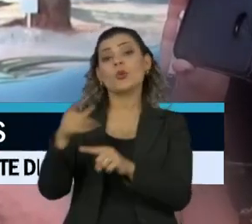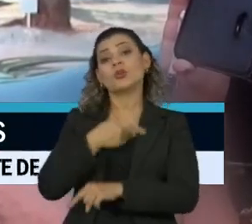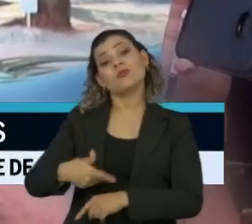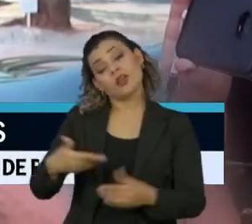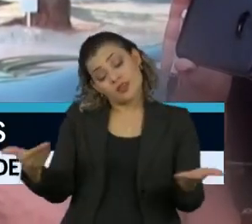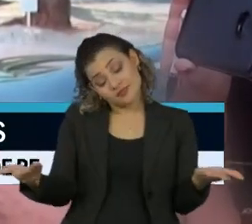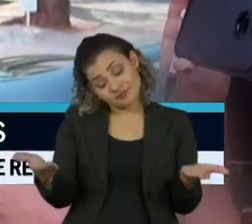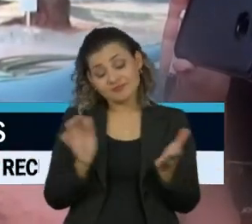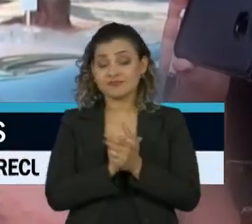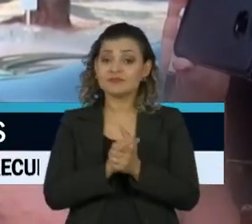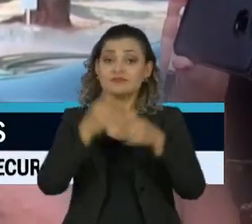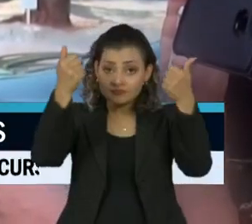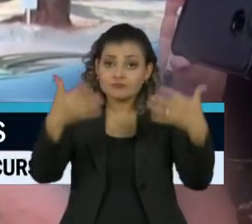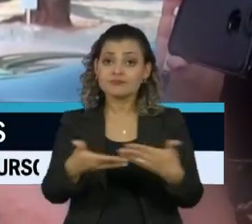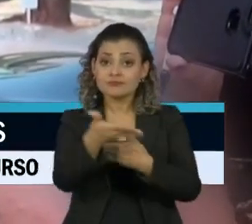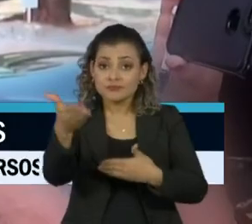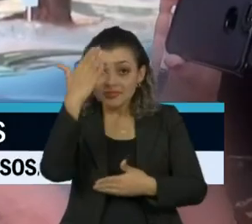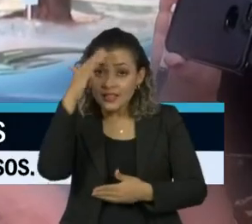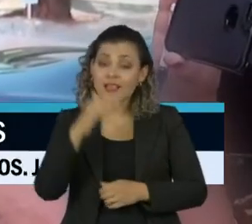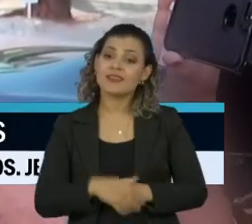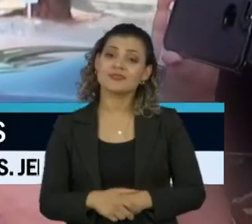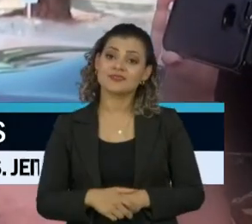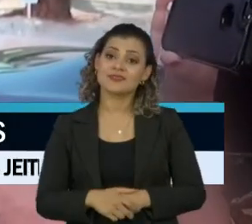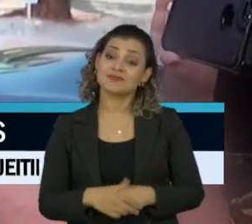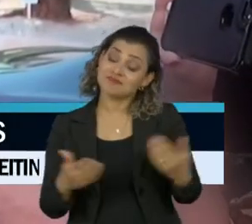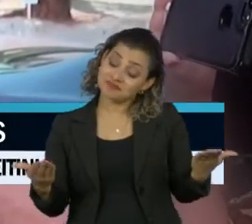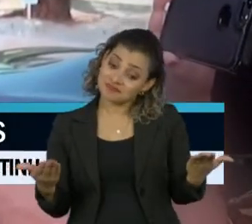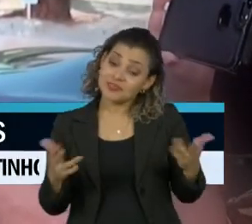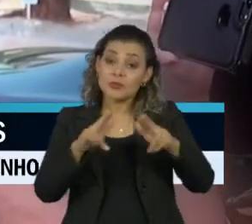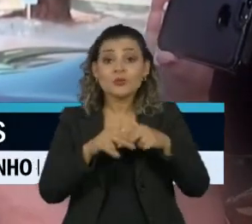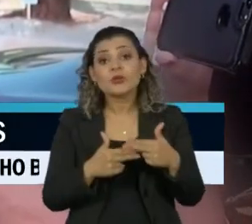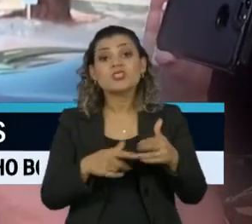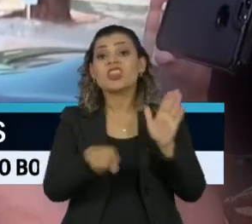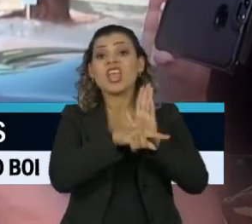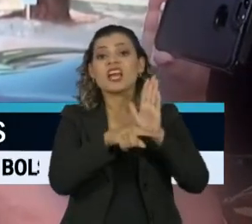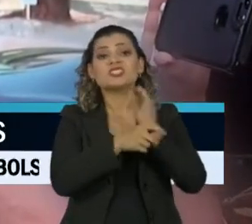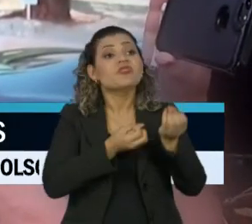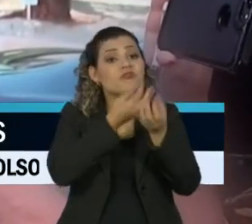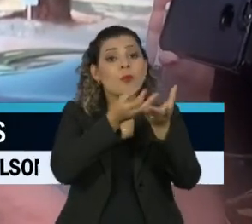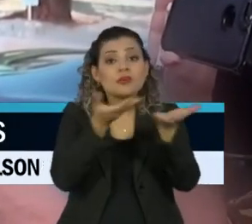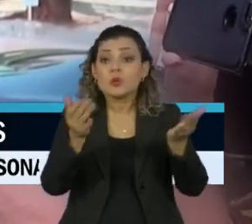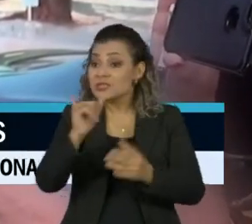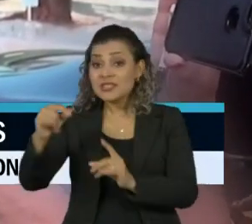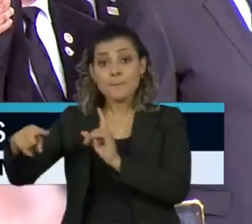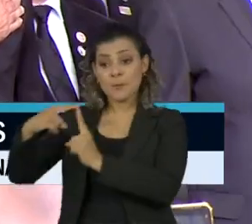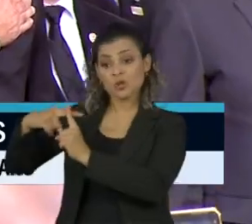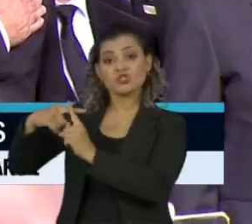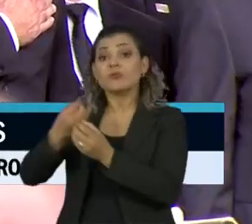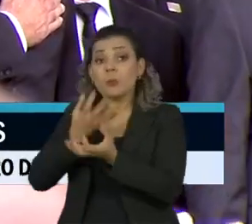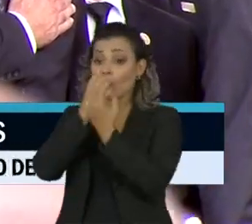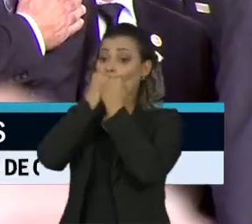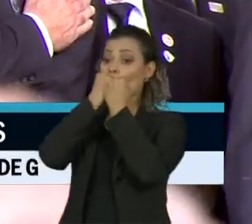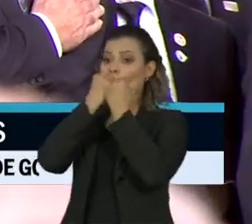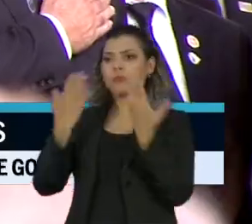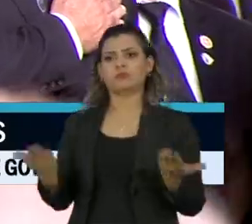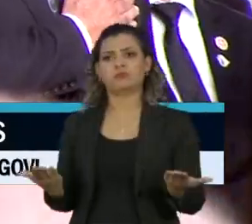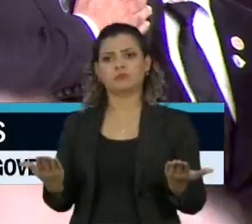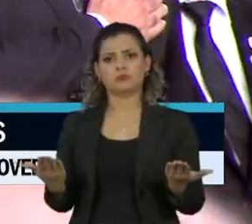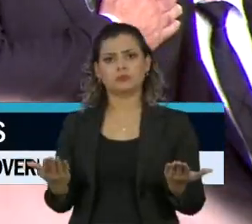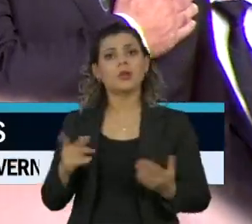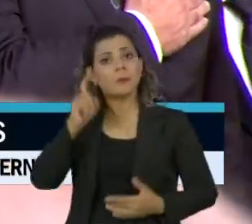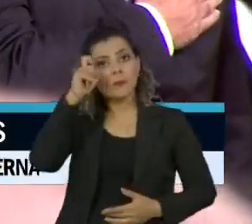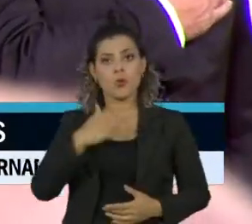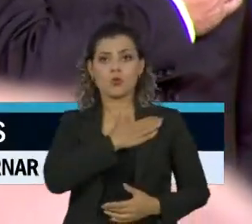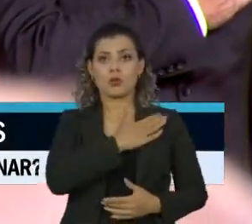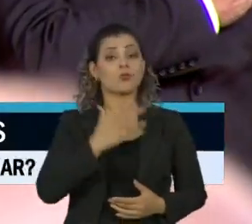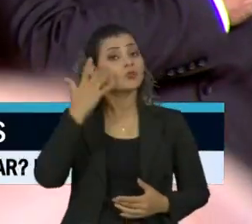governo. Estou deixando muito claro isso aqui. Aí, quando o dado é negativo, o cara vai lá e divulga. Quando é positivo, não divulga. Mourão acabou admitindo que